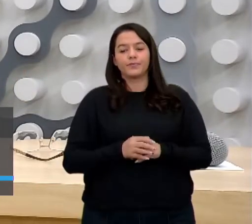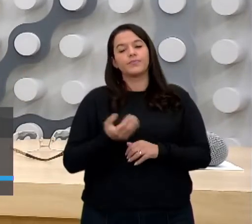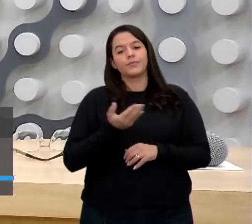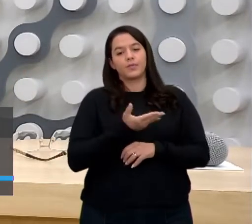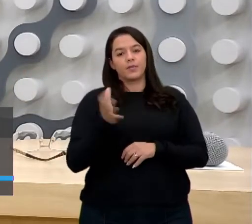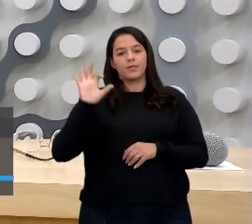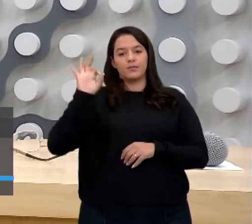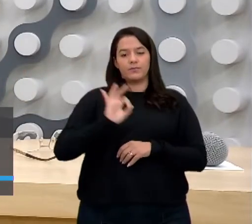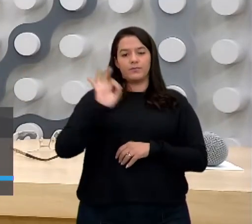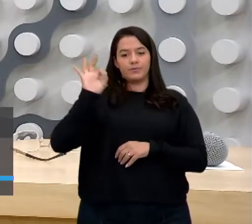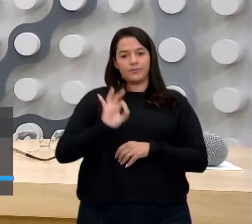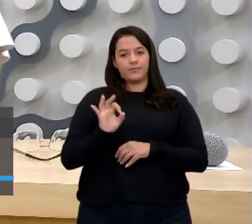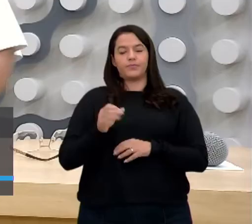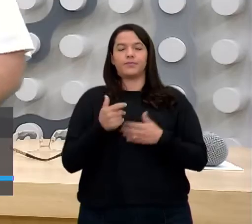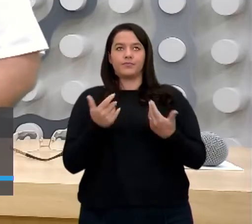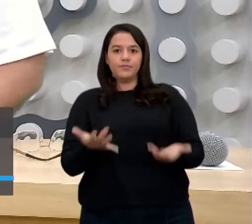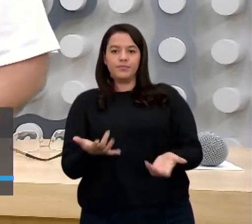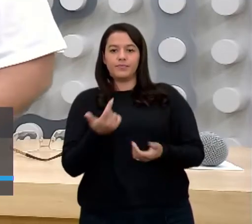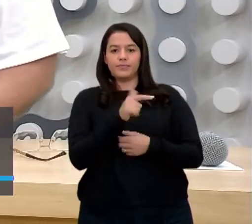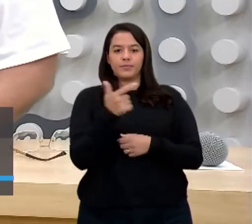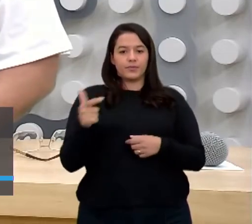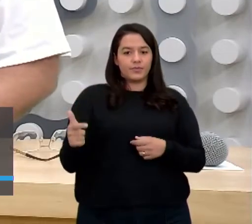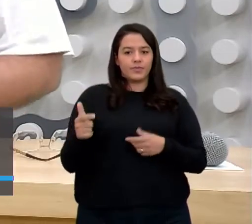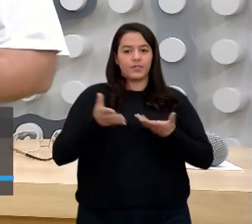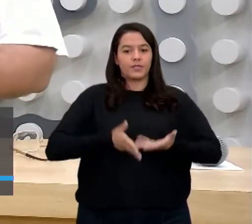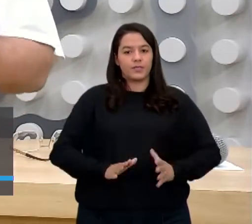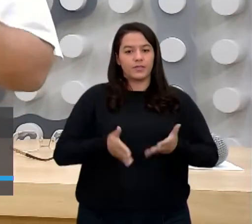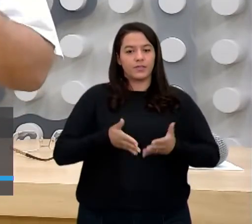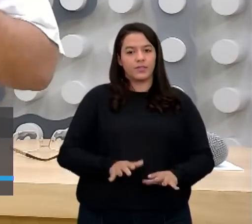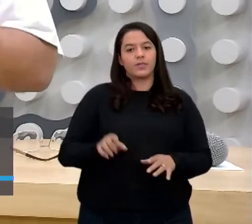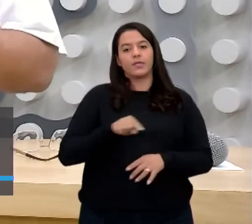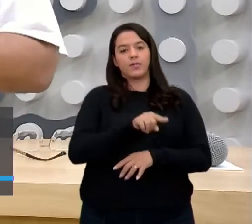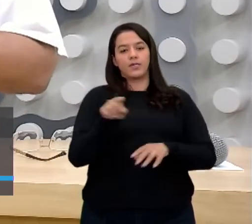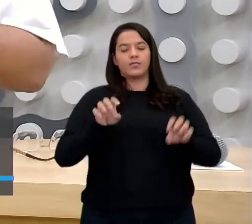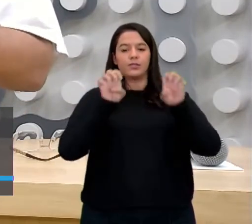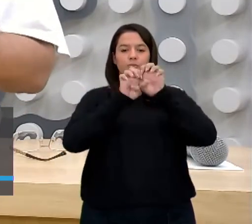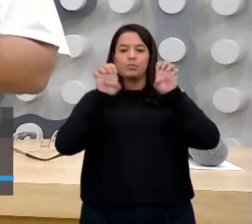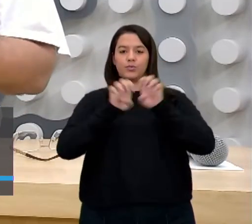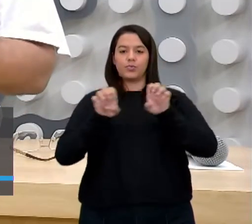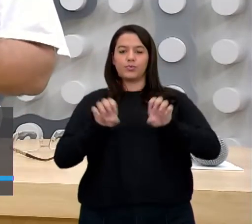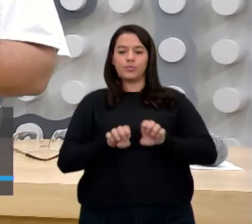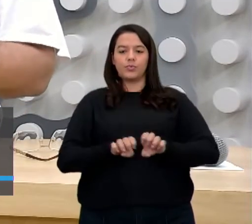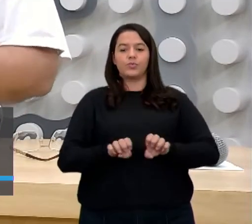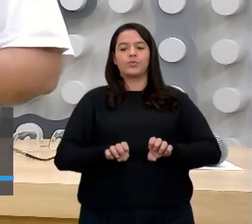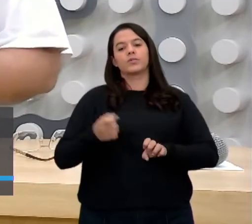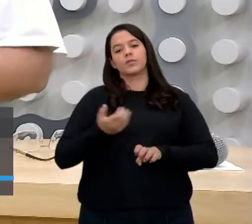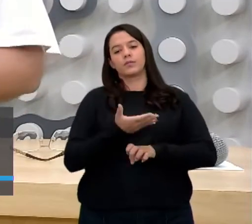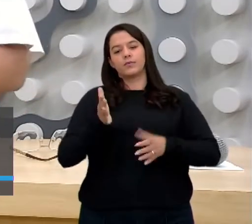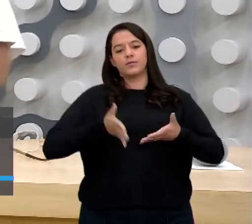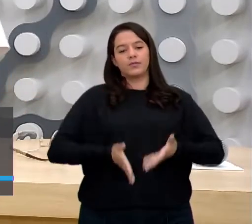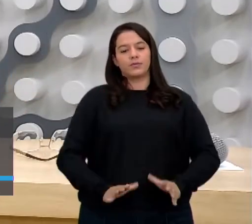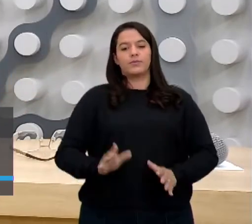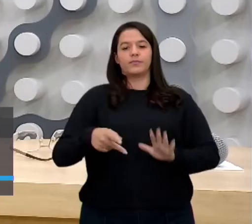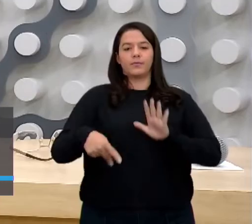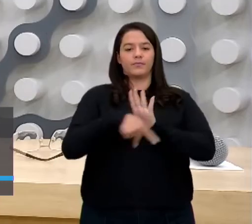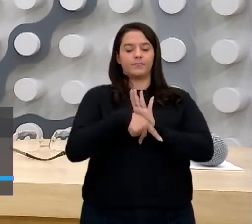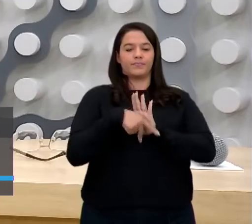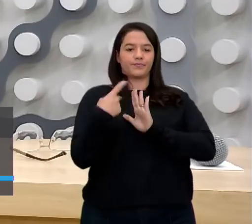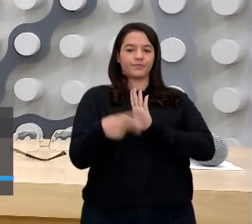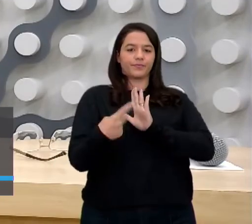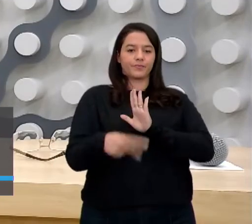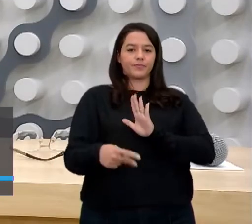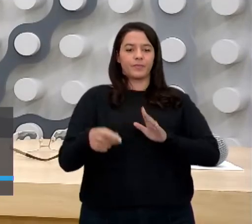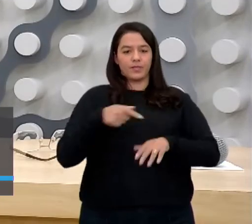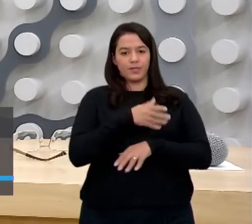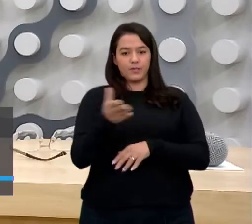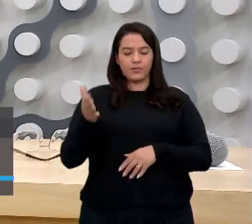natalidade, não que não tenha que ter nascimentos. É a infraestrutura que você dá para esses nascidos. Porque nós estamos falando de crianças que